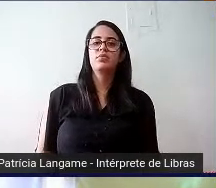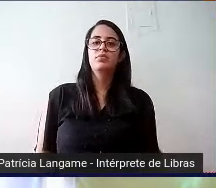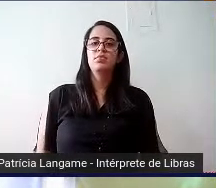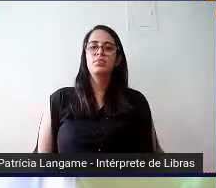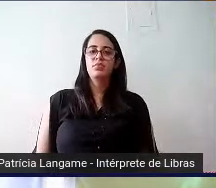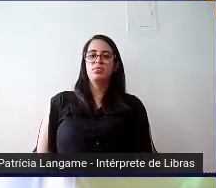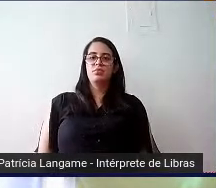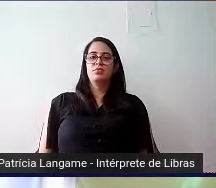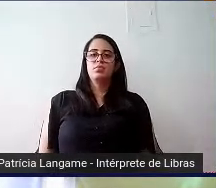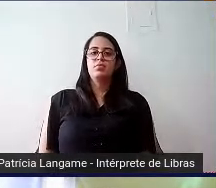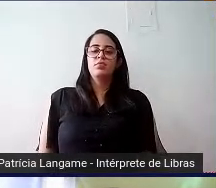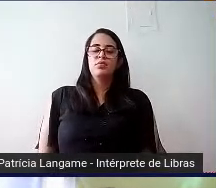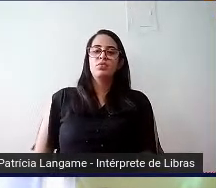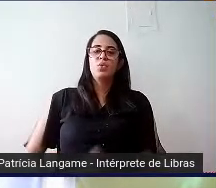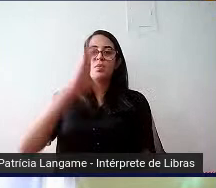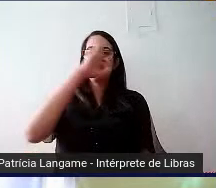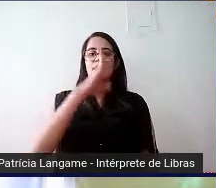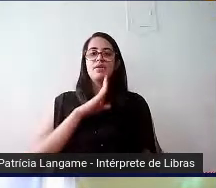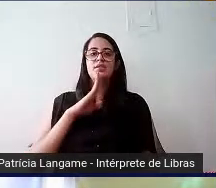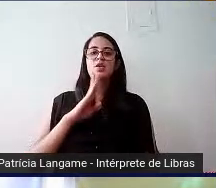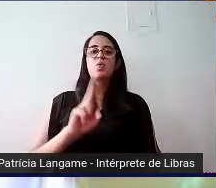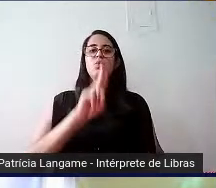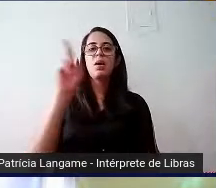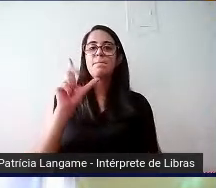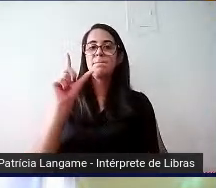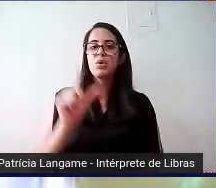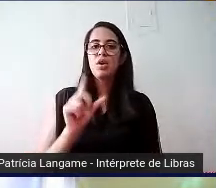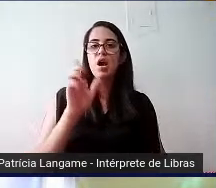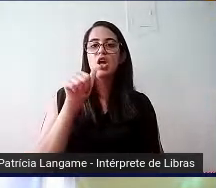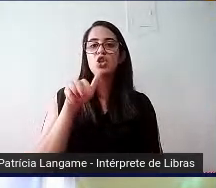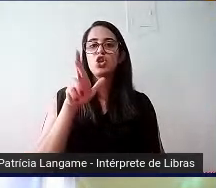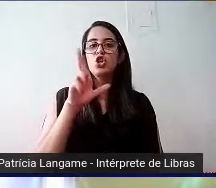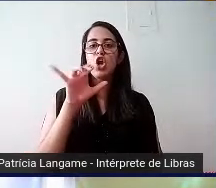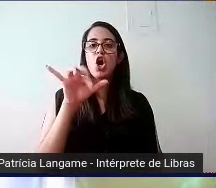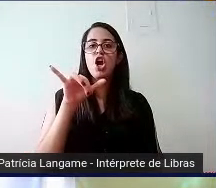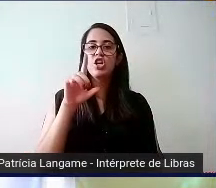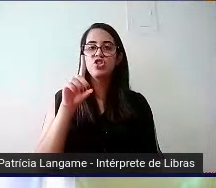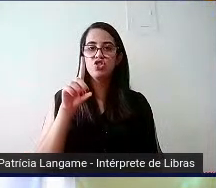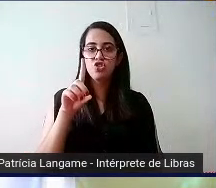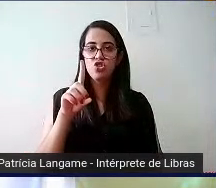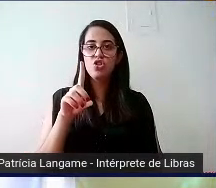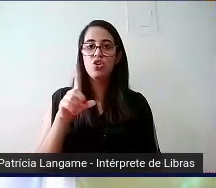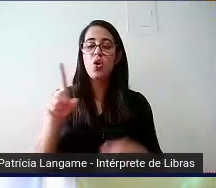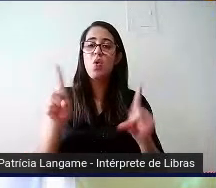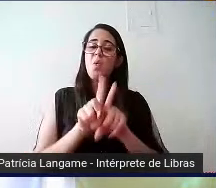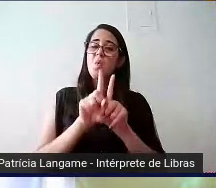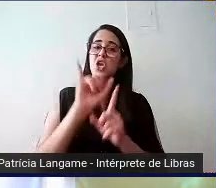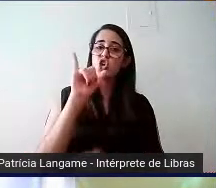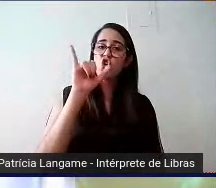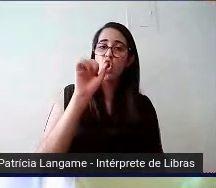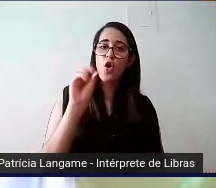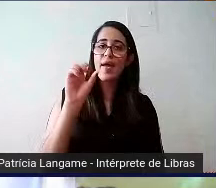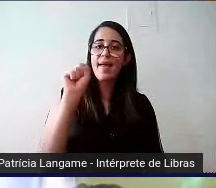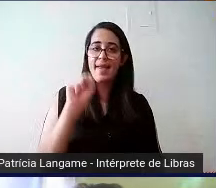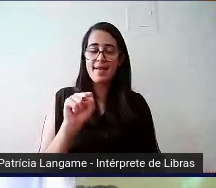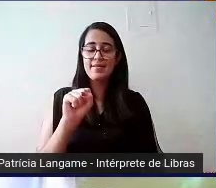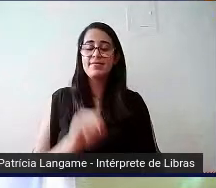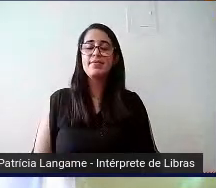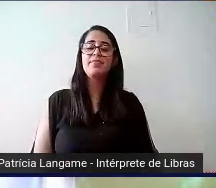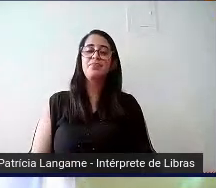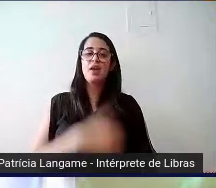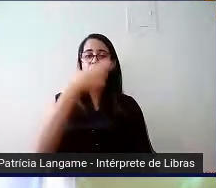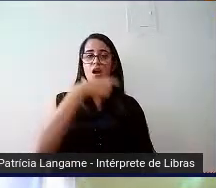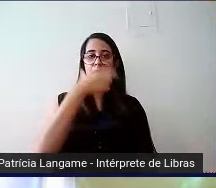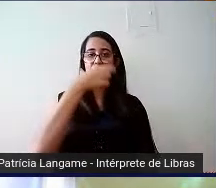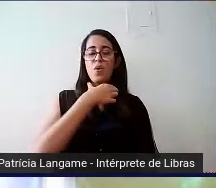as pessoas usam ou o Android ou o iOS da Apple, né? Eu vi uma pesquisa recentemente que cerca